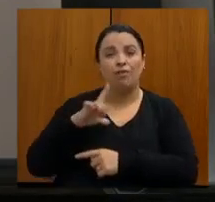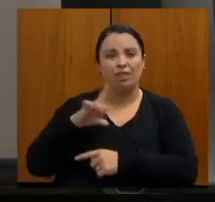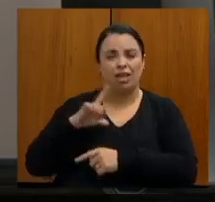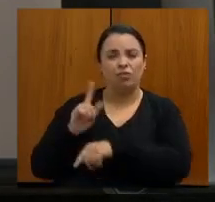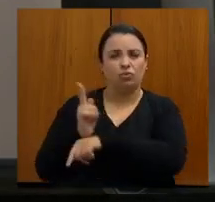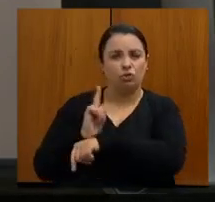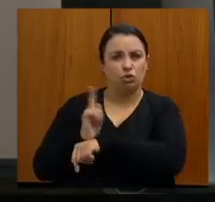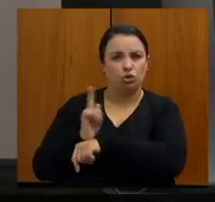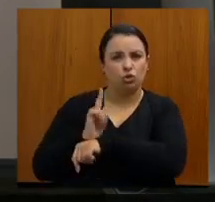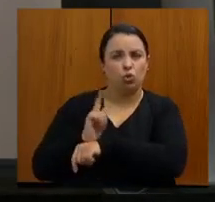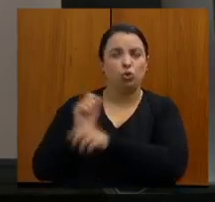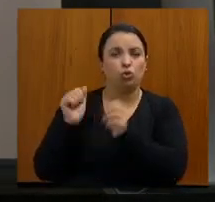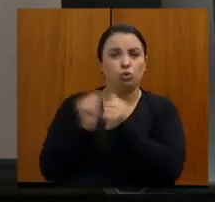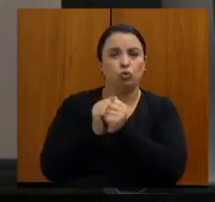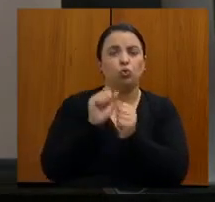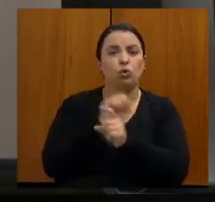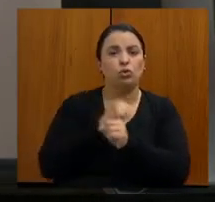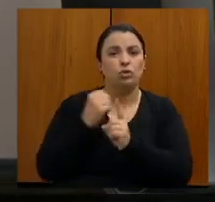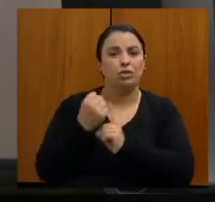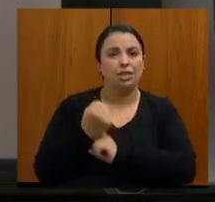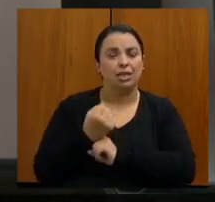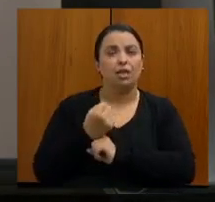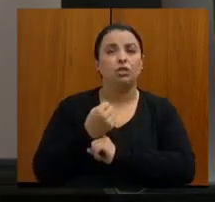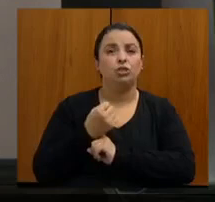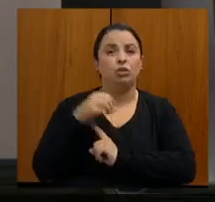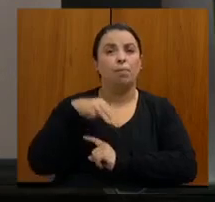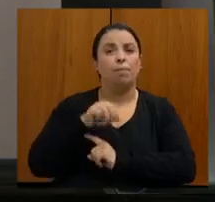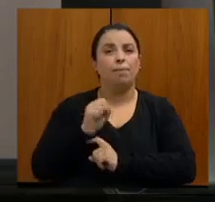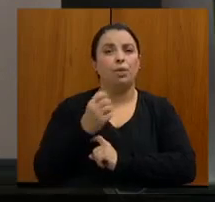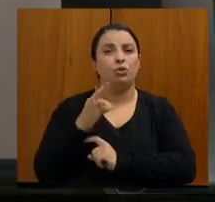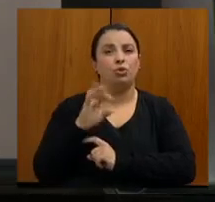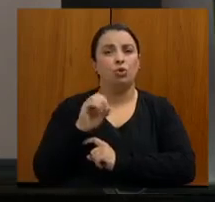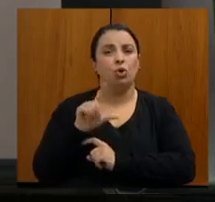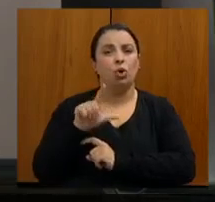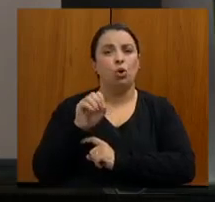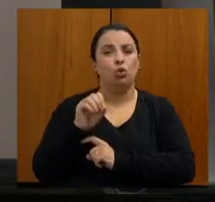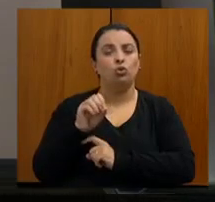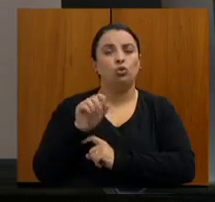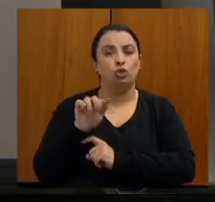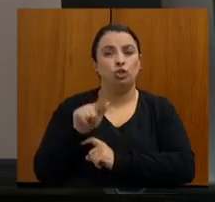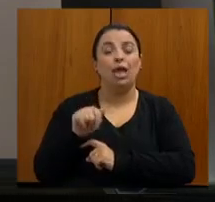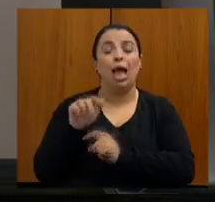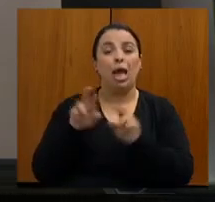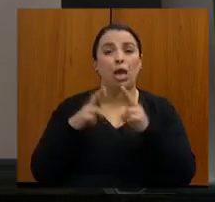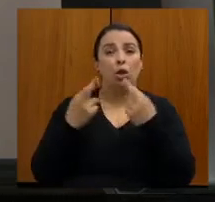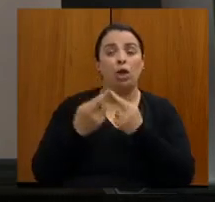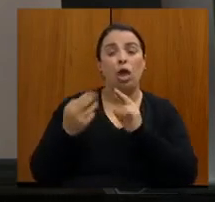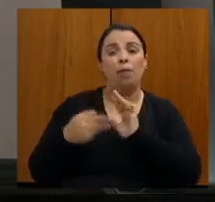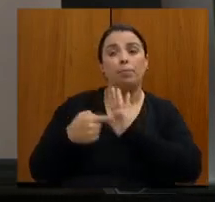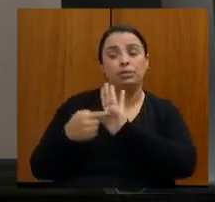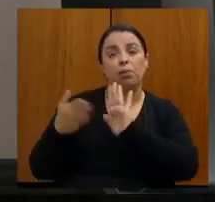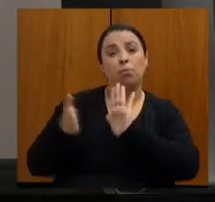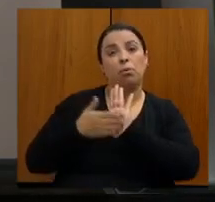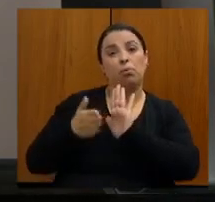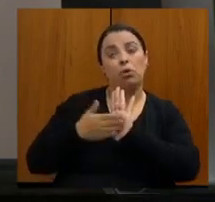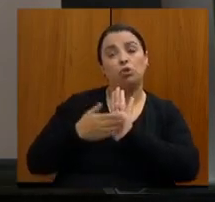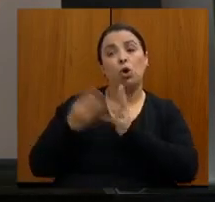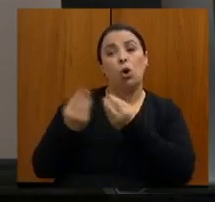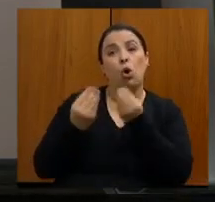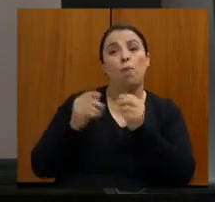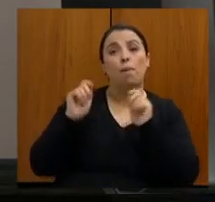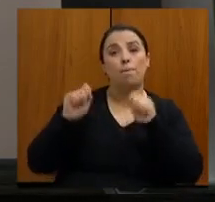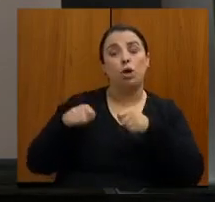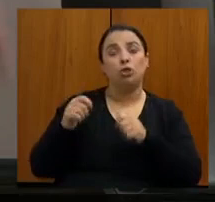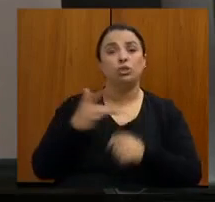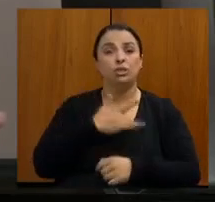junto com a Sociedade de Mastologia, para fazer algumas propostas do que poderia ser melhorado na saúde pública. E a gente quer